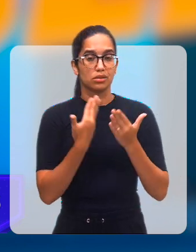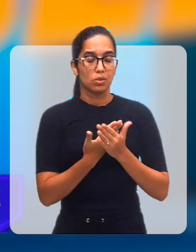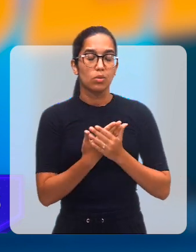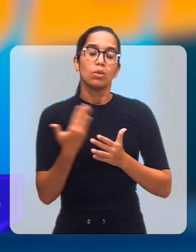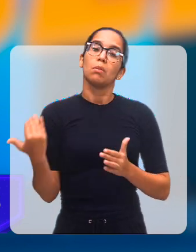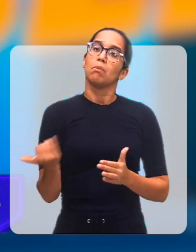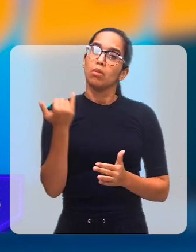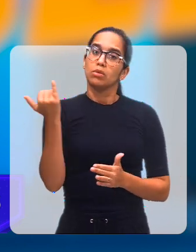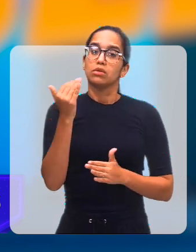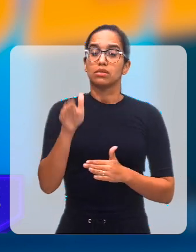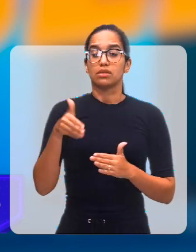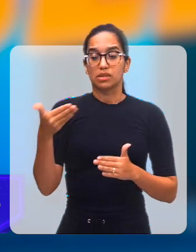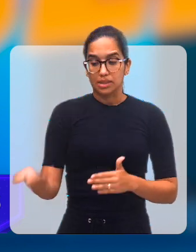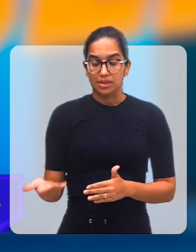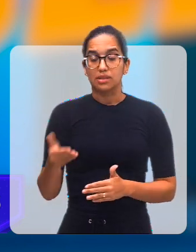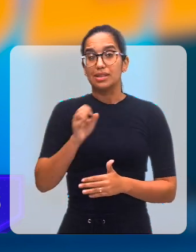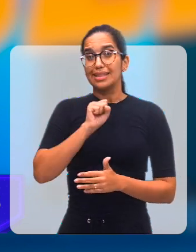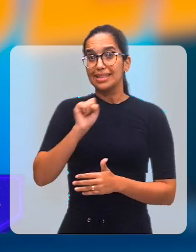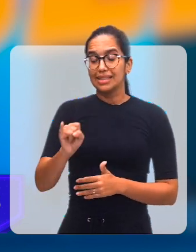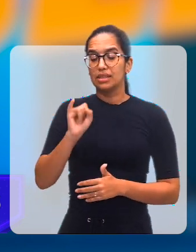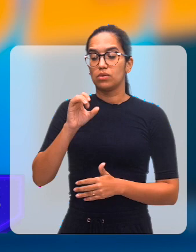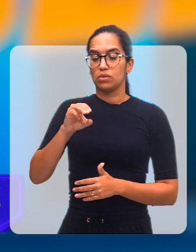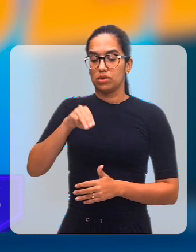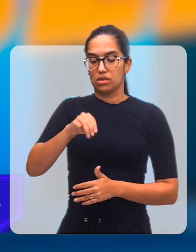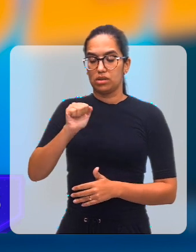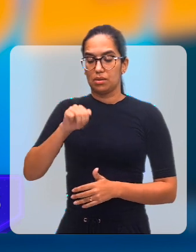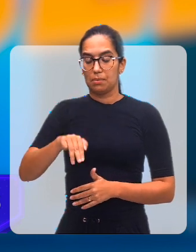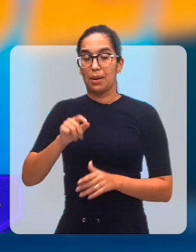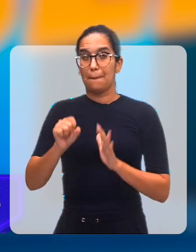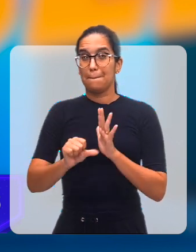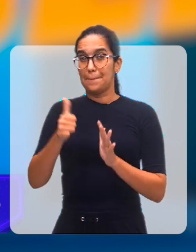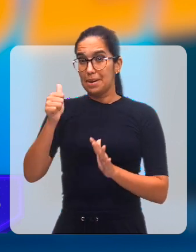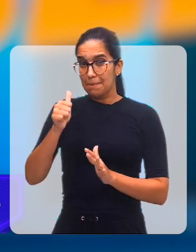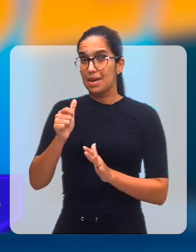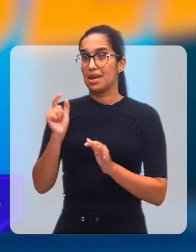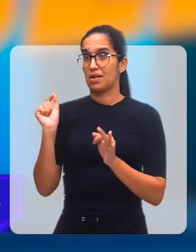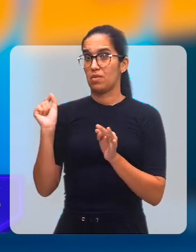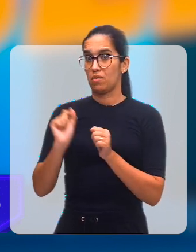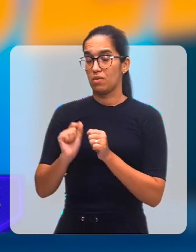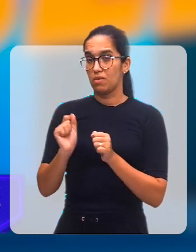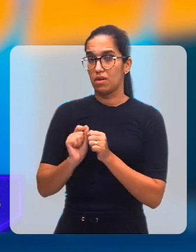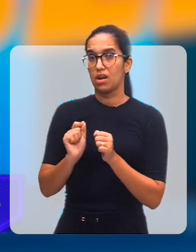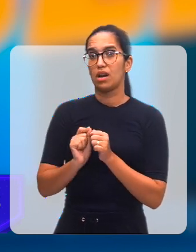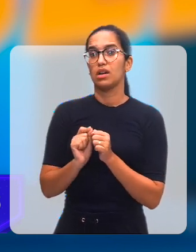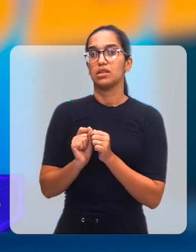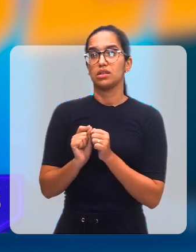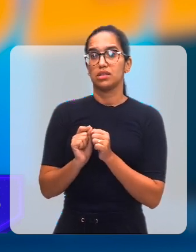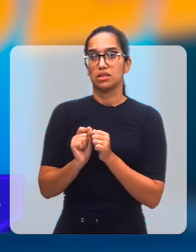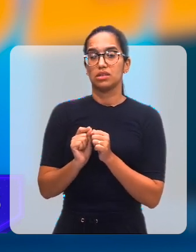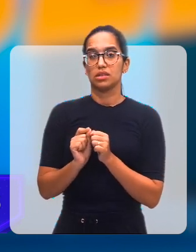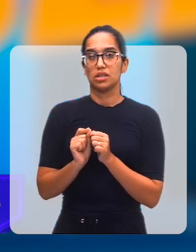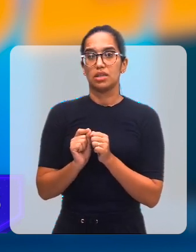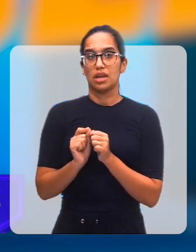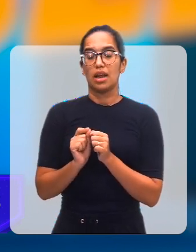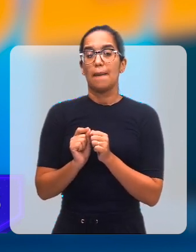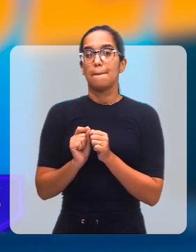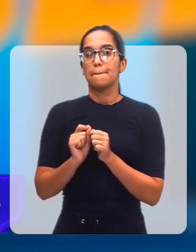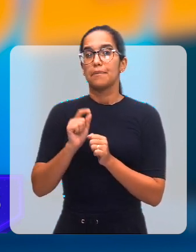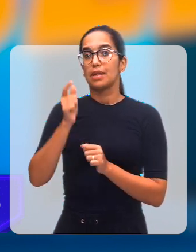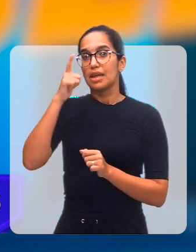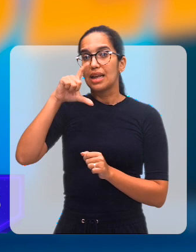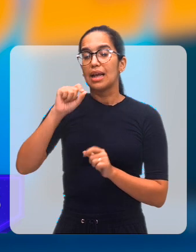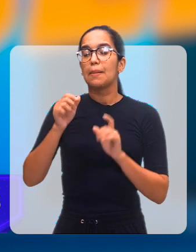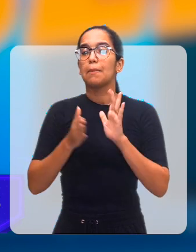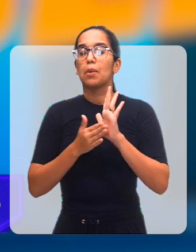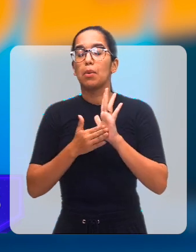E para o encaminhamento, para o CEMAN, quem primeiro faz esse encaminhamento é a própria